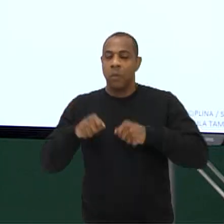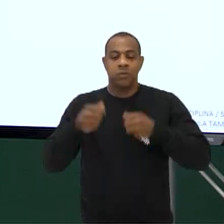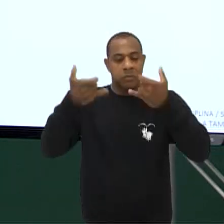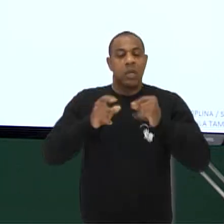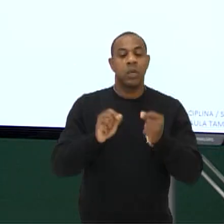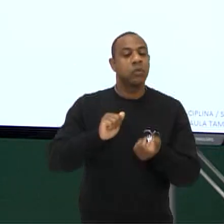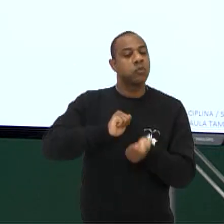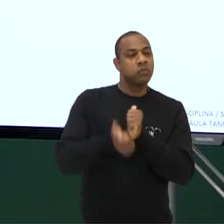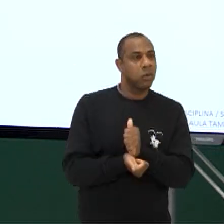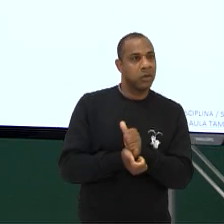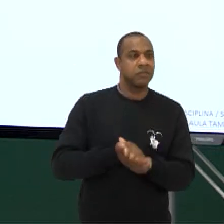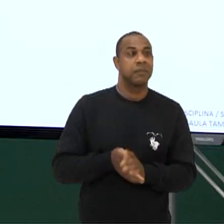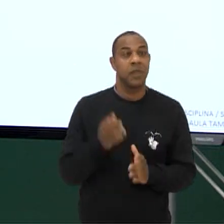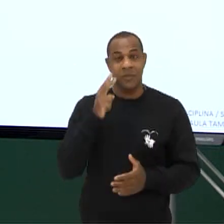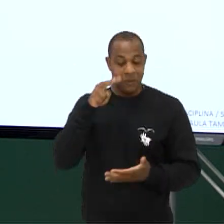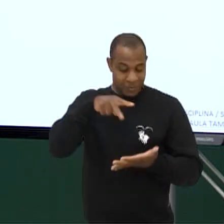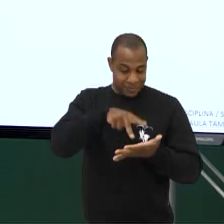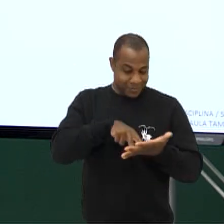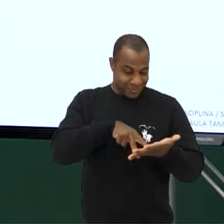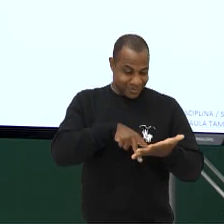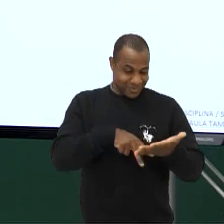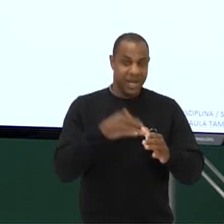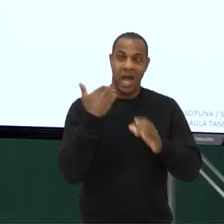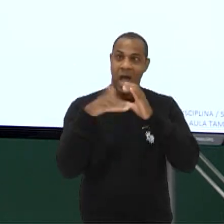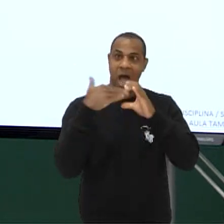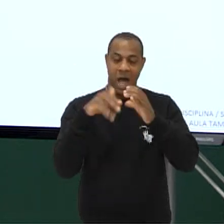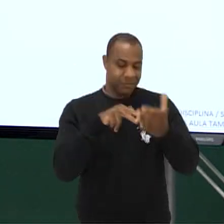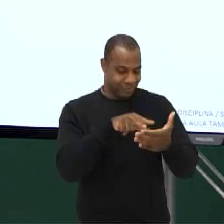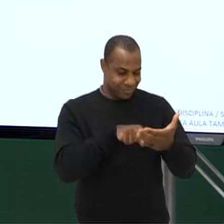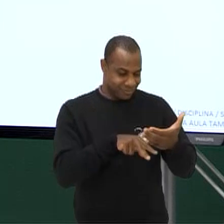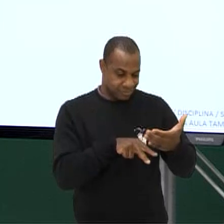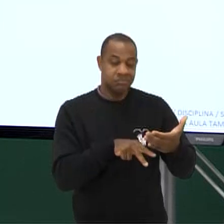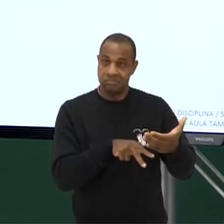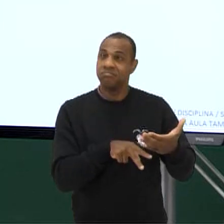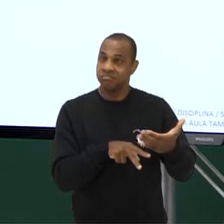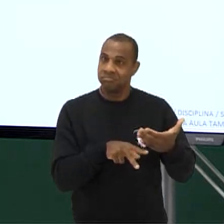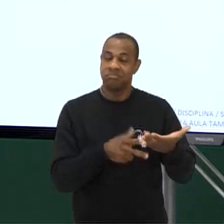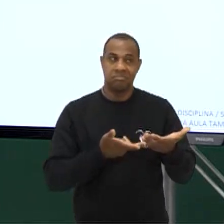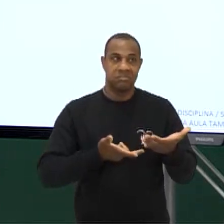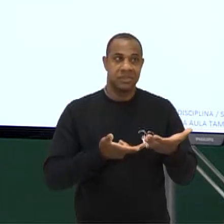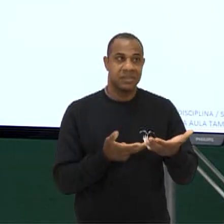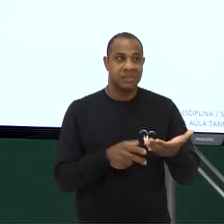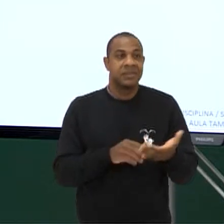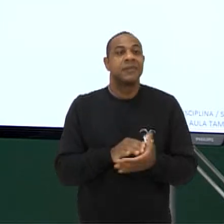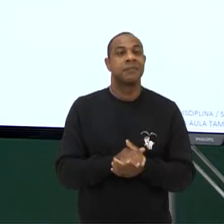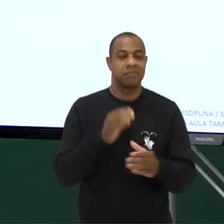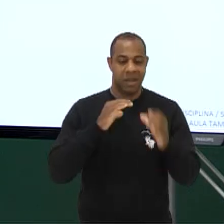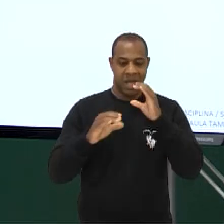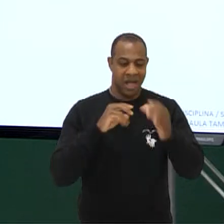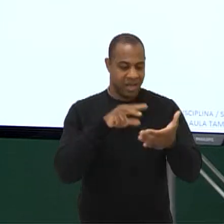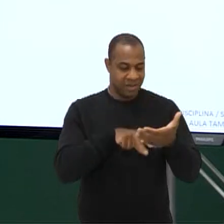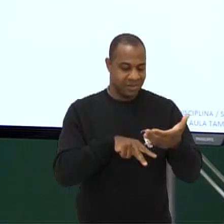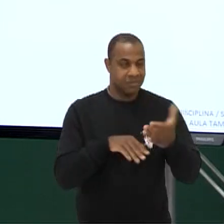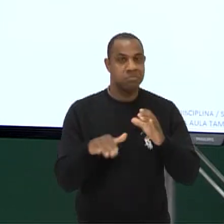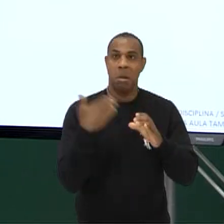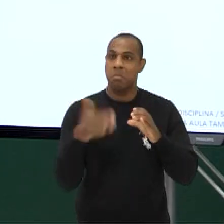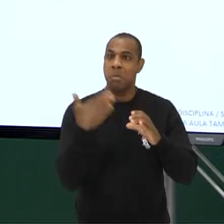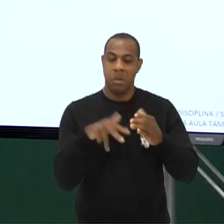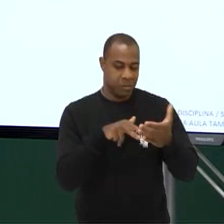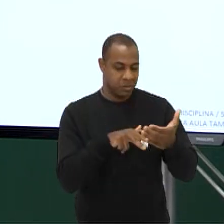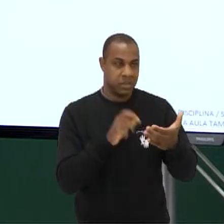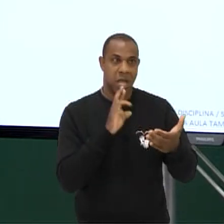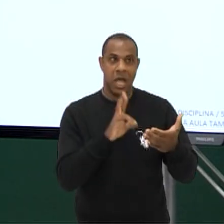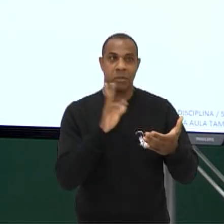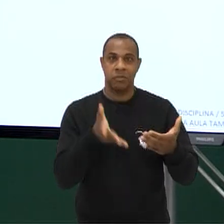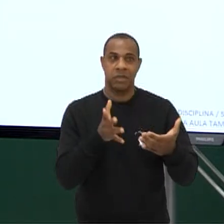E eu estou vendo Que a galera Contribui bastante No quiz Olha aqui Melhor que no chat Então aqui tem uma galera Já está dando a